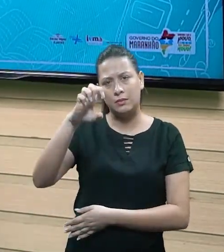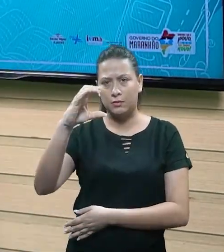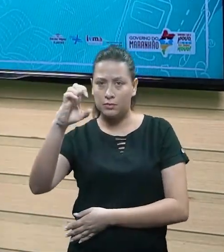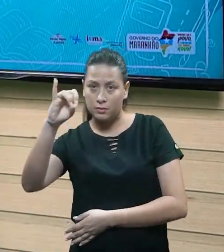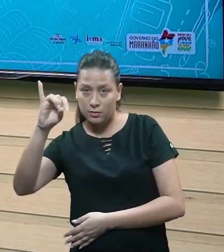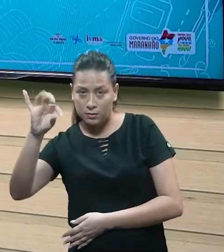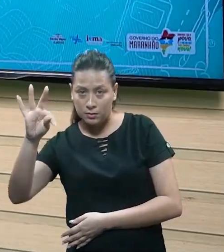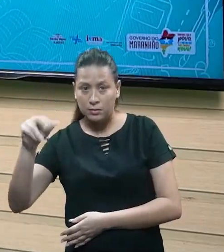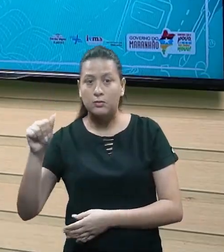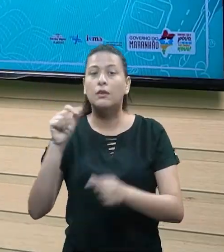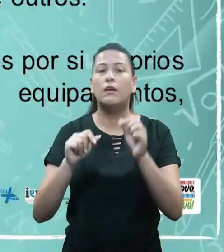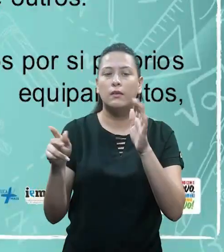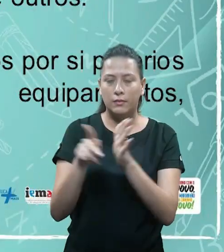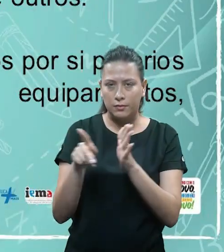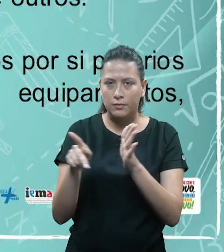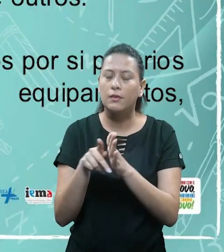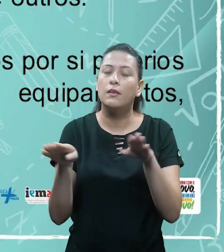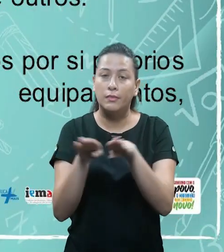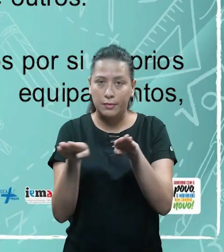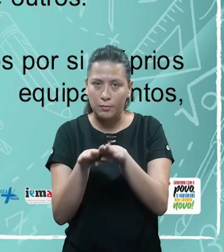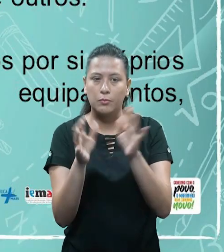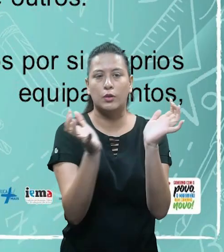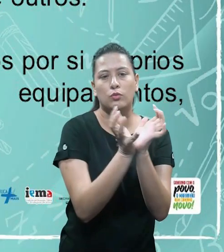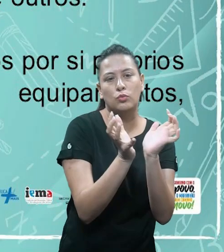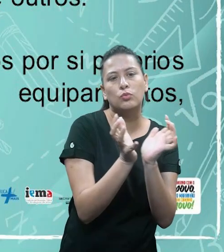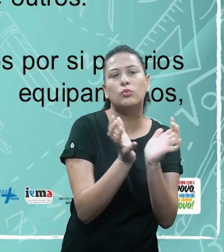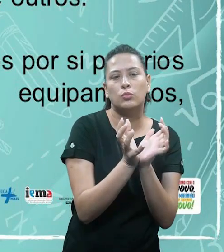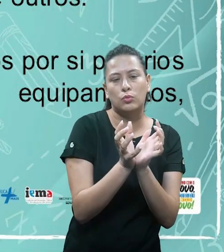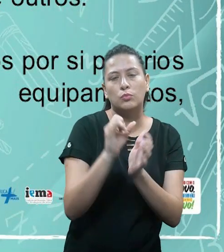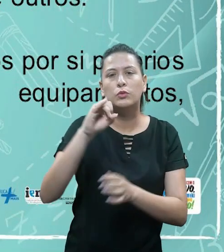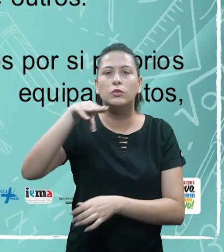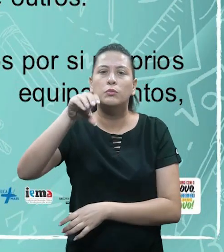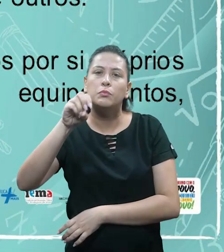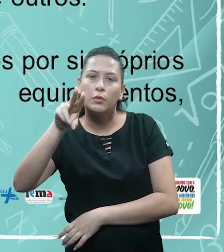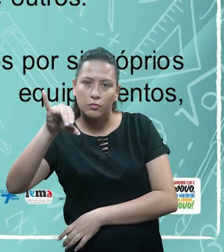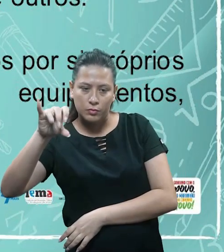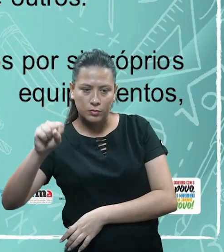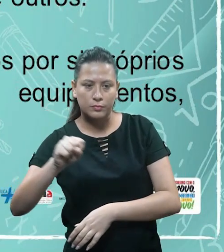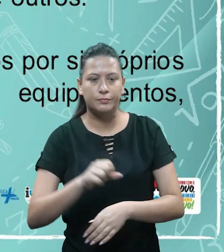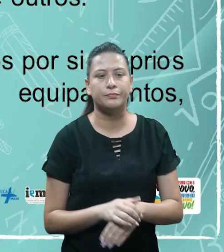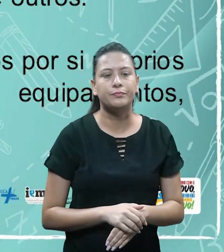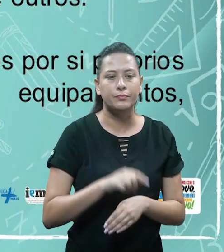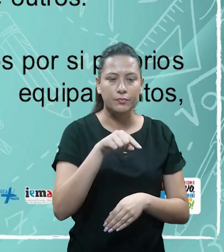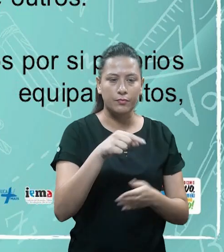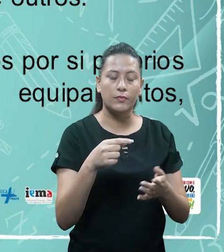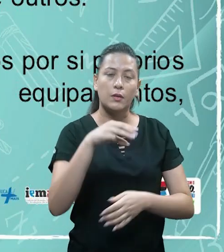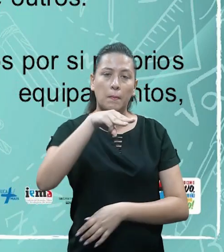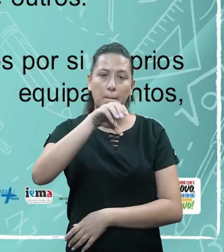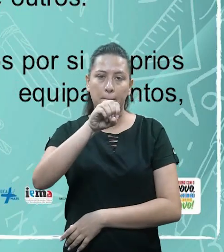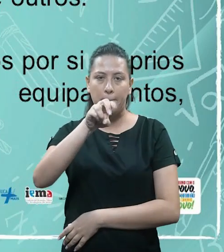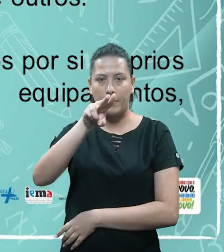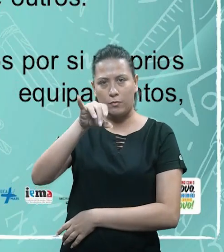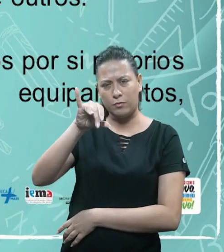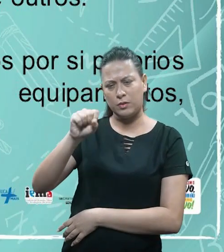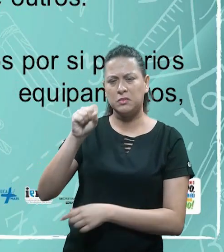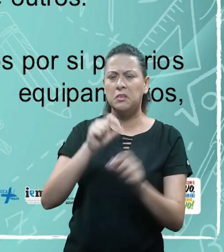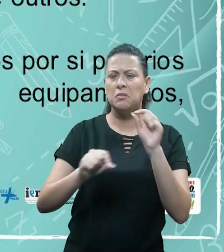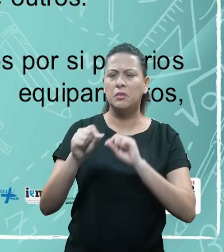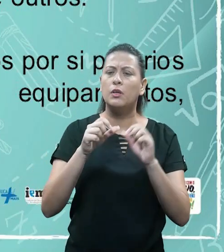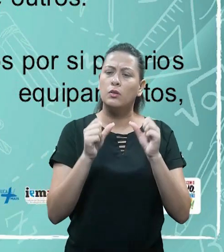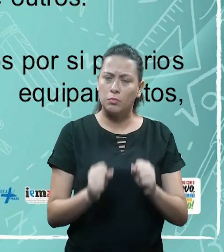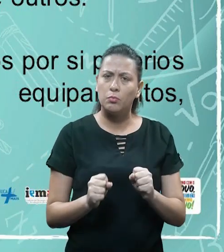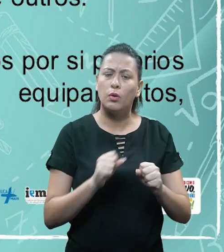bens imóveis, tá? O próximo, pessoal, bens imóveis, tá? Diz o quê? São bens que podem ser